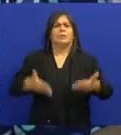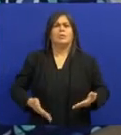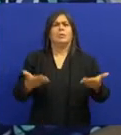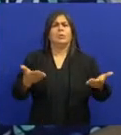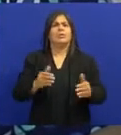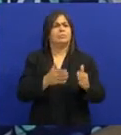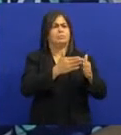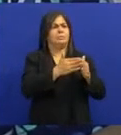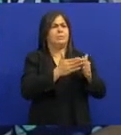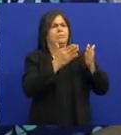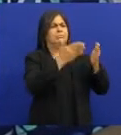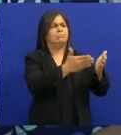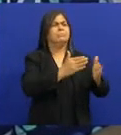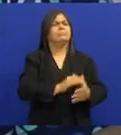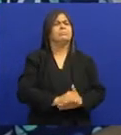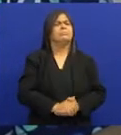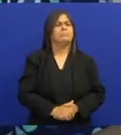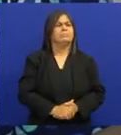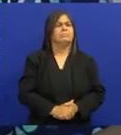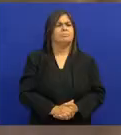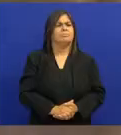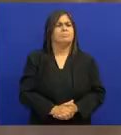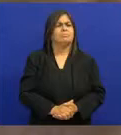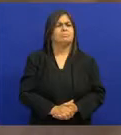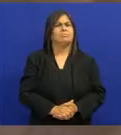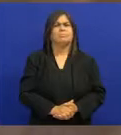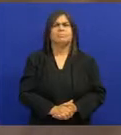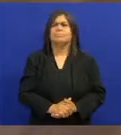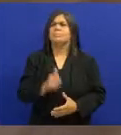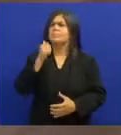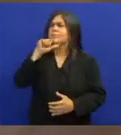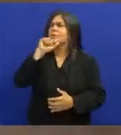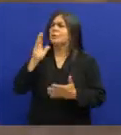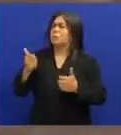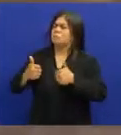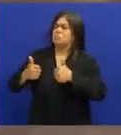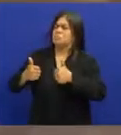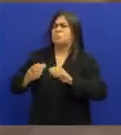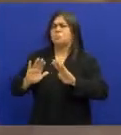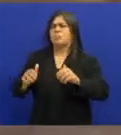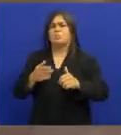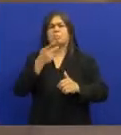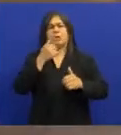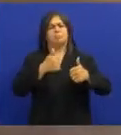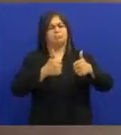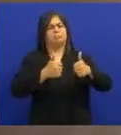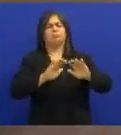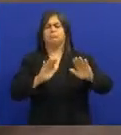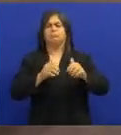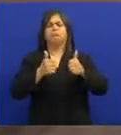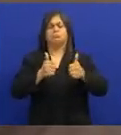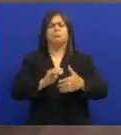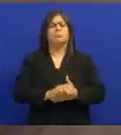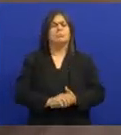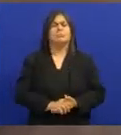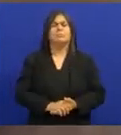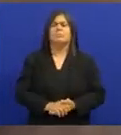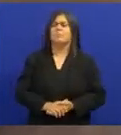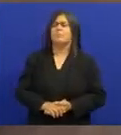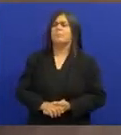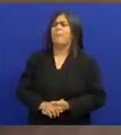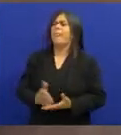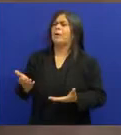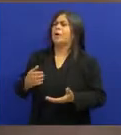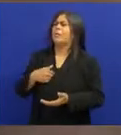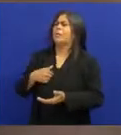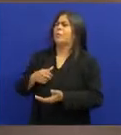Eu estou aqui hoje Pra pedir uma coisa Pra vocês Aí minha mãe falou Se estiver no meu alcance Meu pai também Falou a mesma coisa